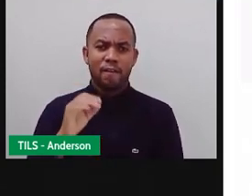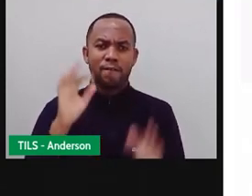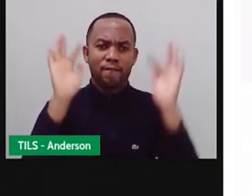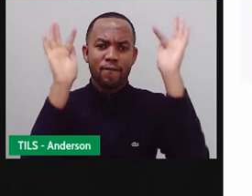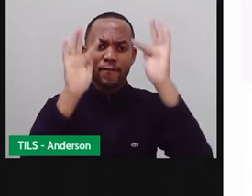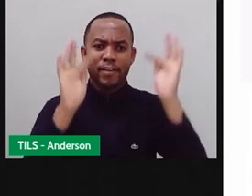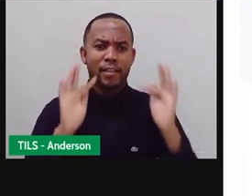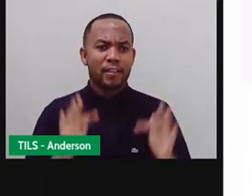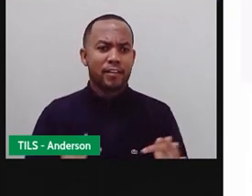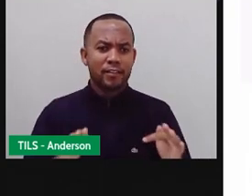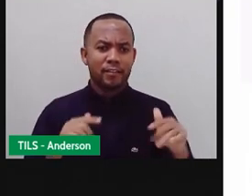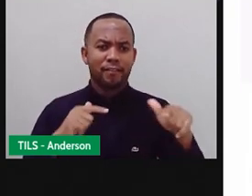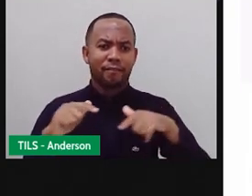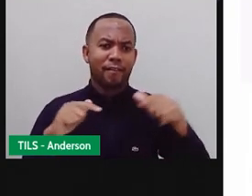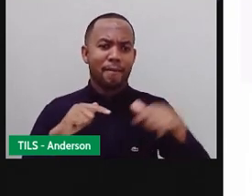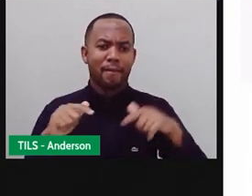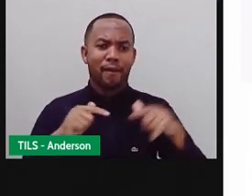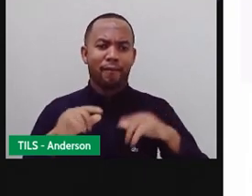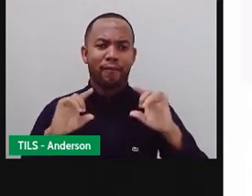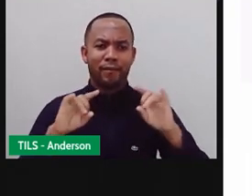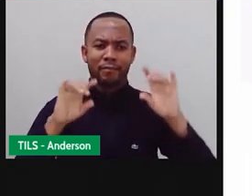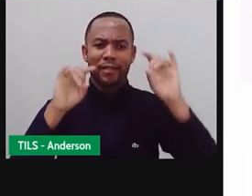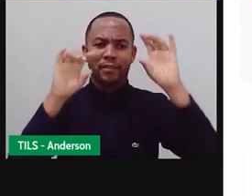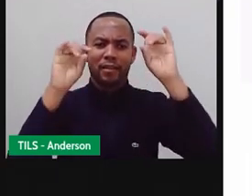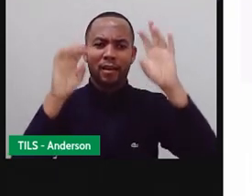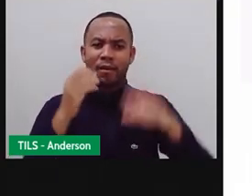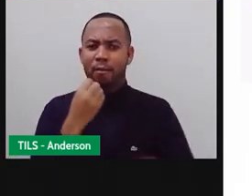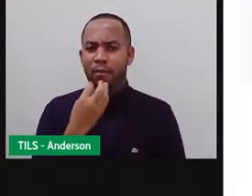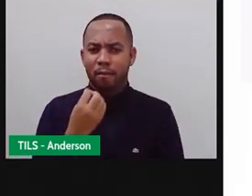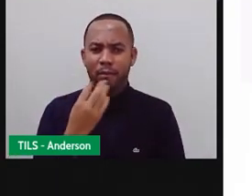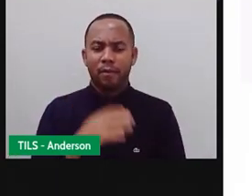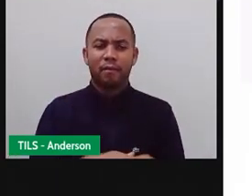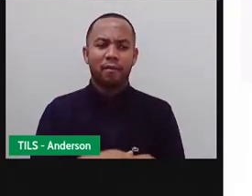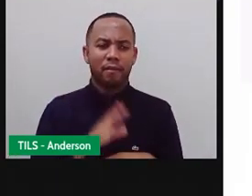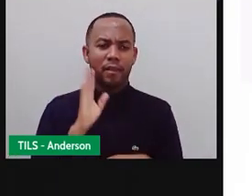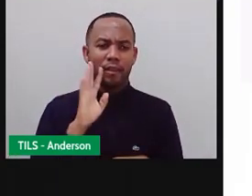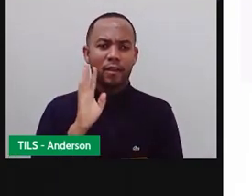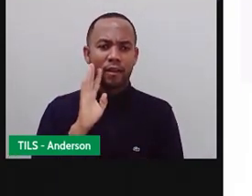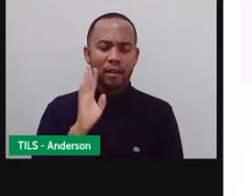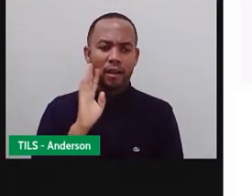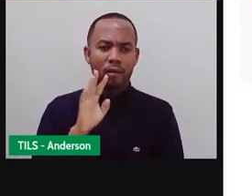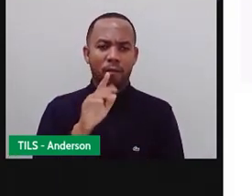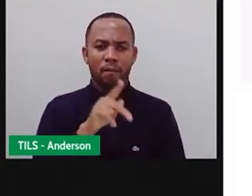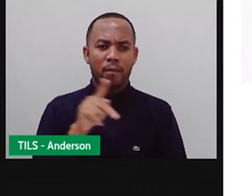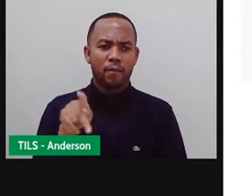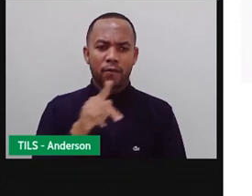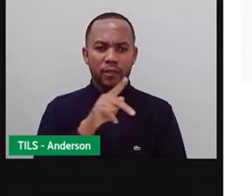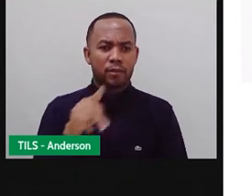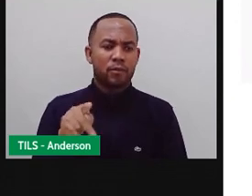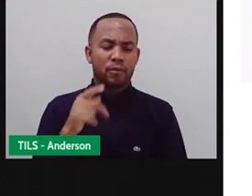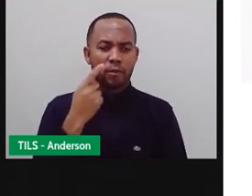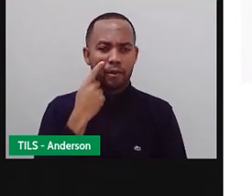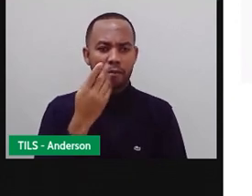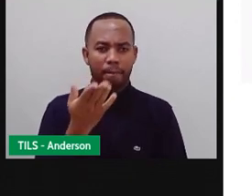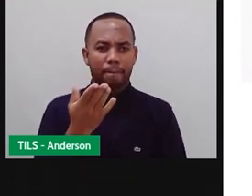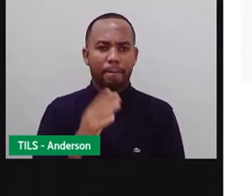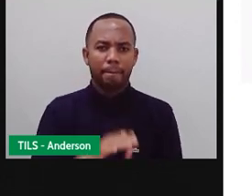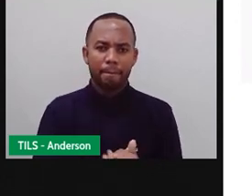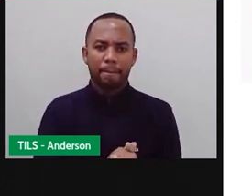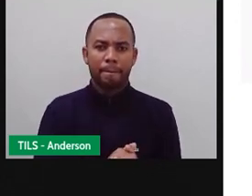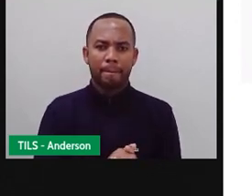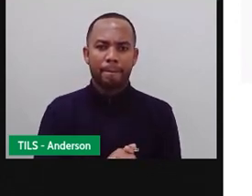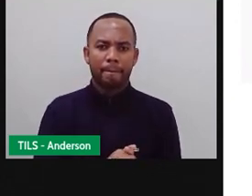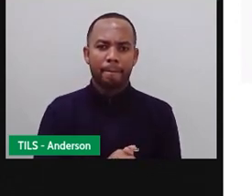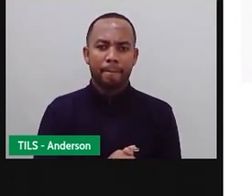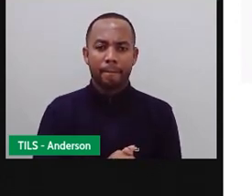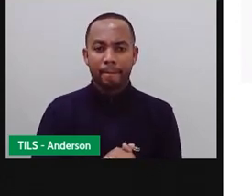O trabalho de vocês são especiais para nós. E a Pâmela Beatriz Silva Brito, sou da Escola Professora Maria Helena Queiroz. É